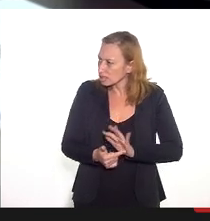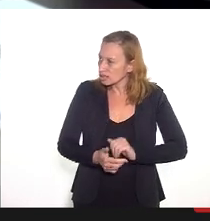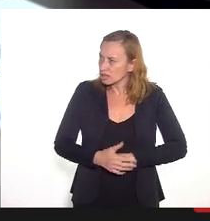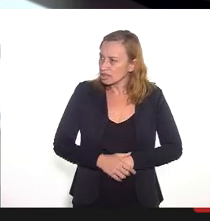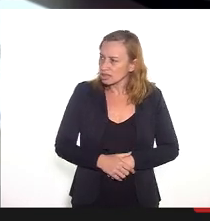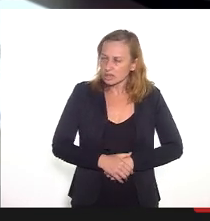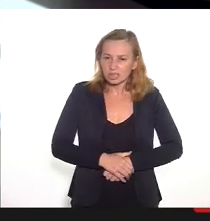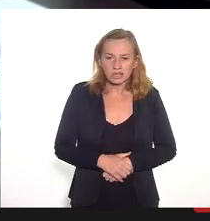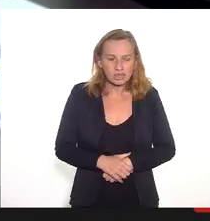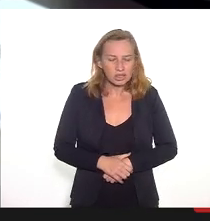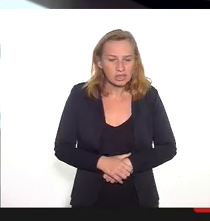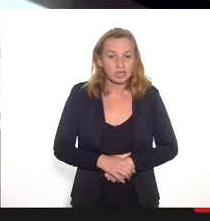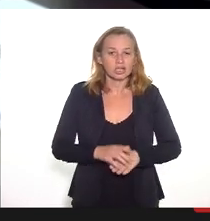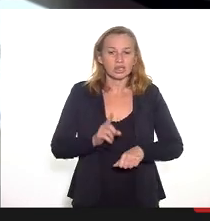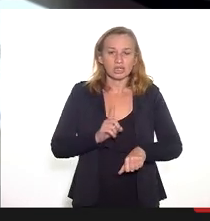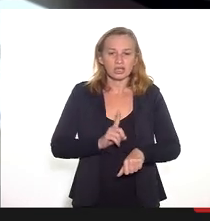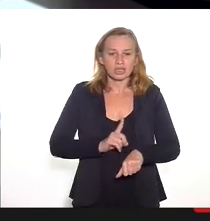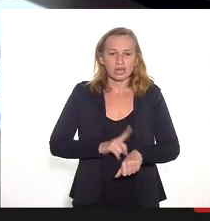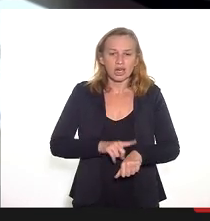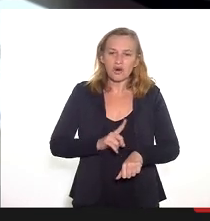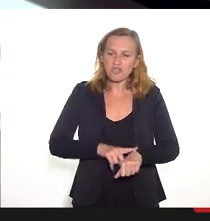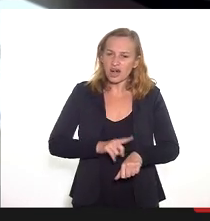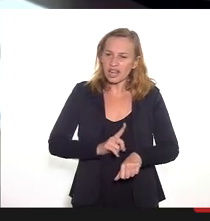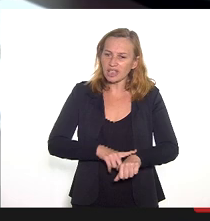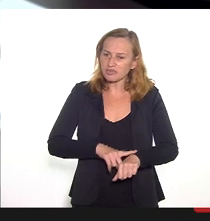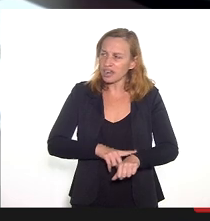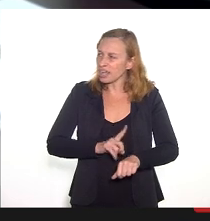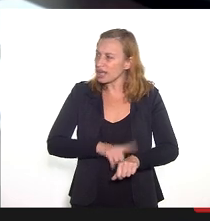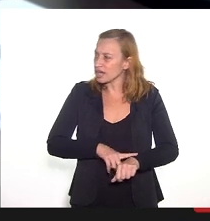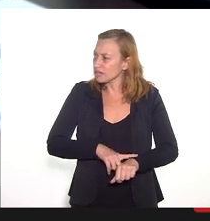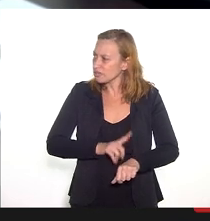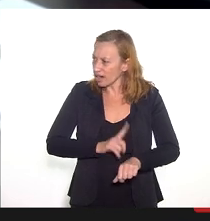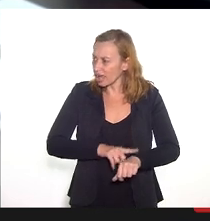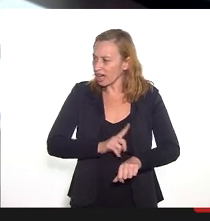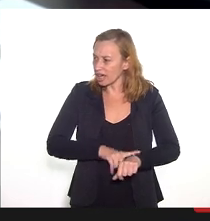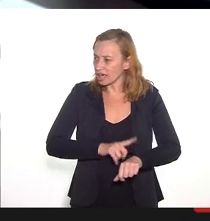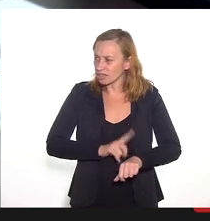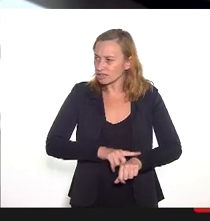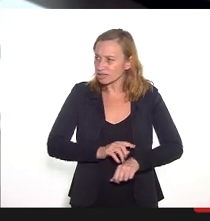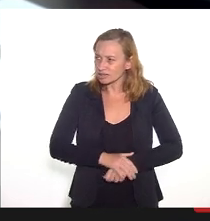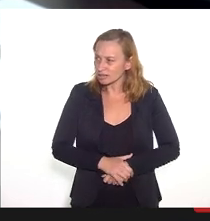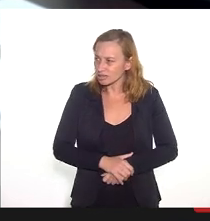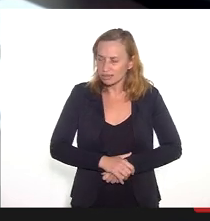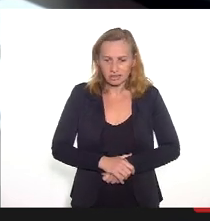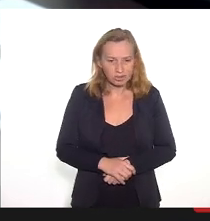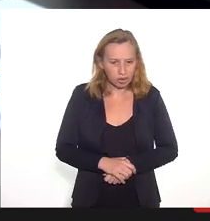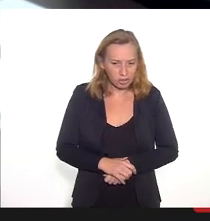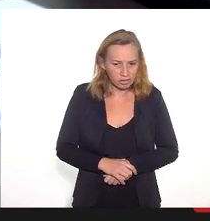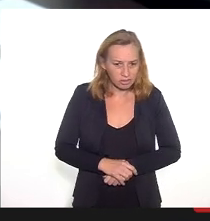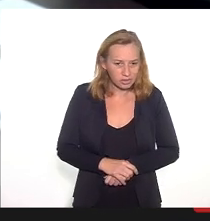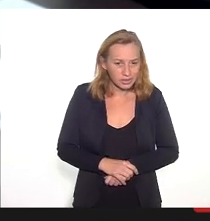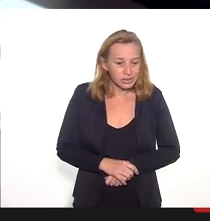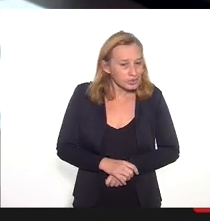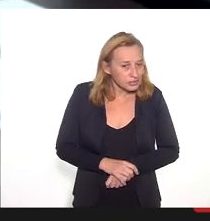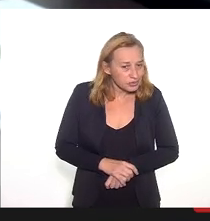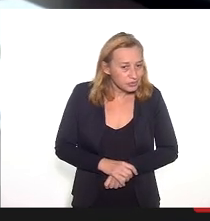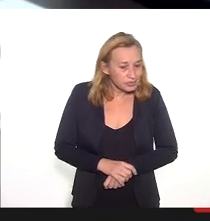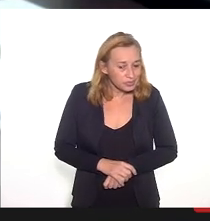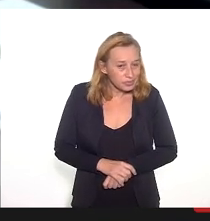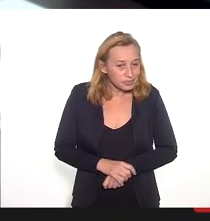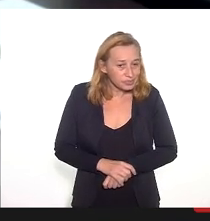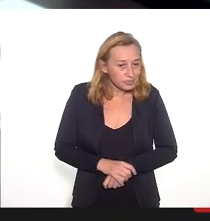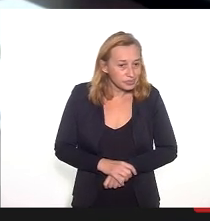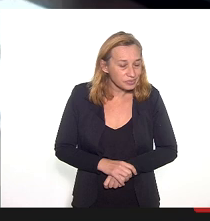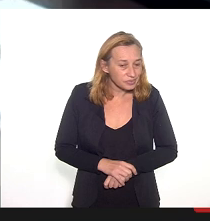temporariamente fazer a esterilização do material do Eduardo Rabino, apesar da legislação